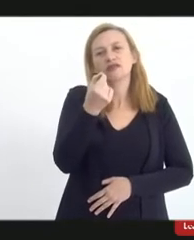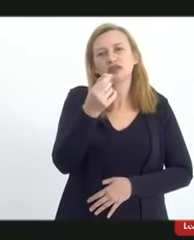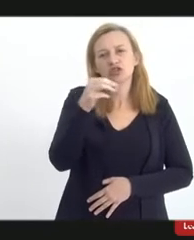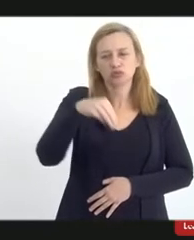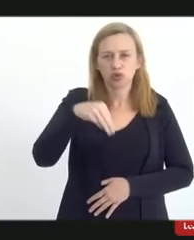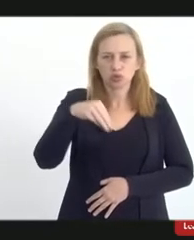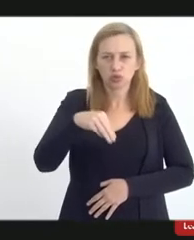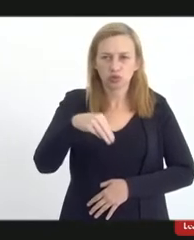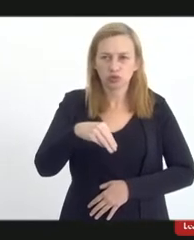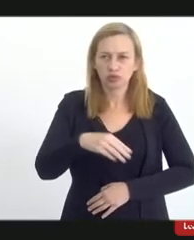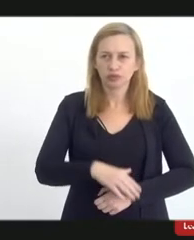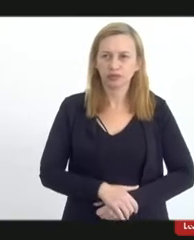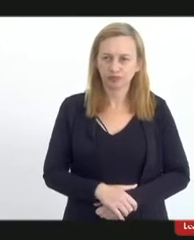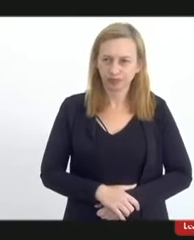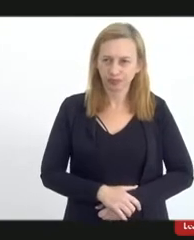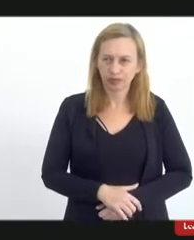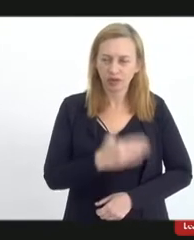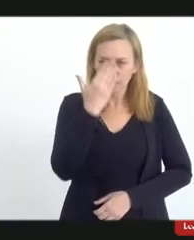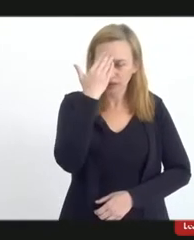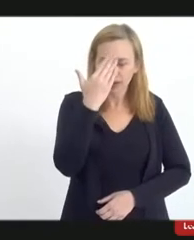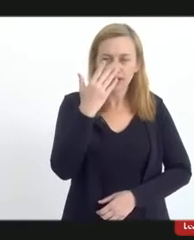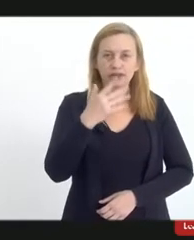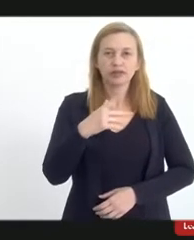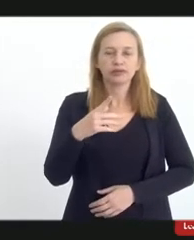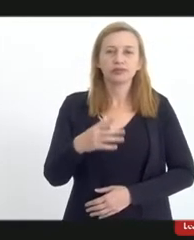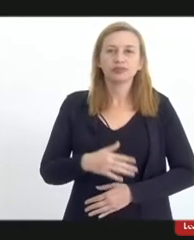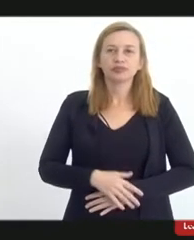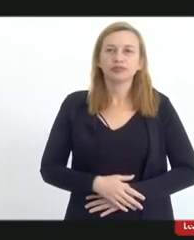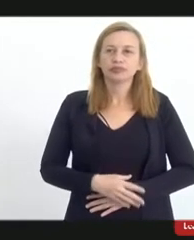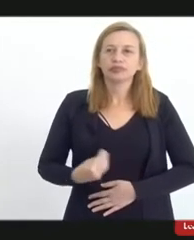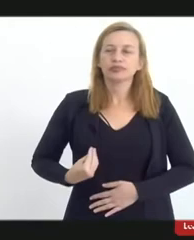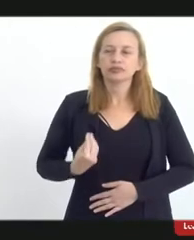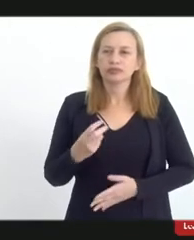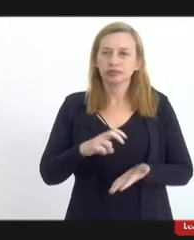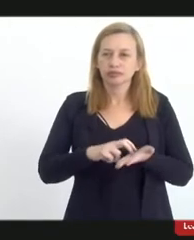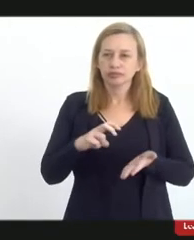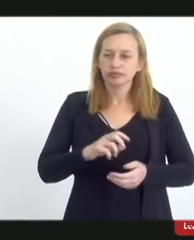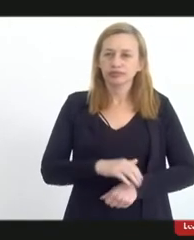minutos para a sua manifestação. Muito obrigada pela sua presença nessa manhã.